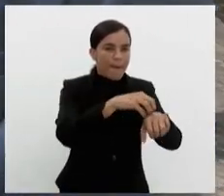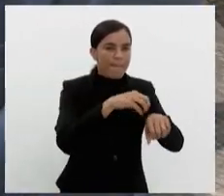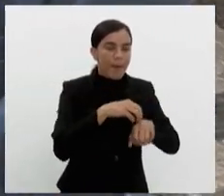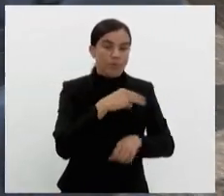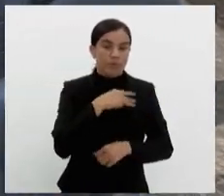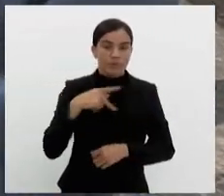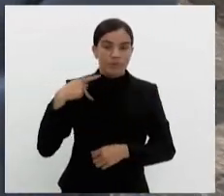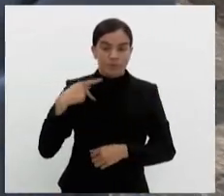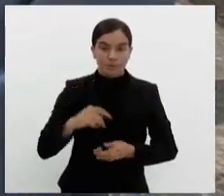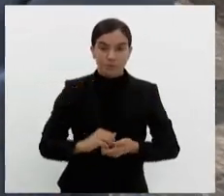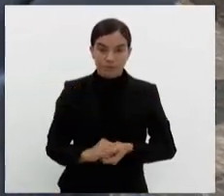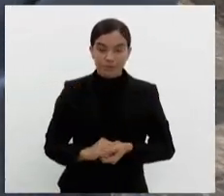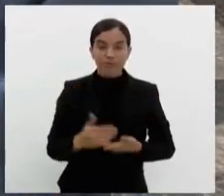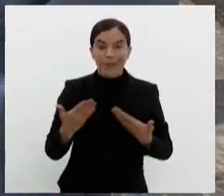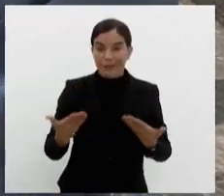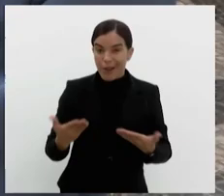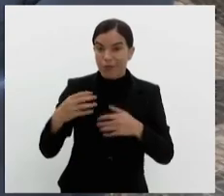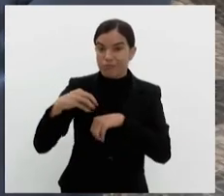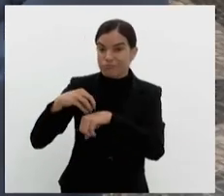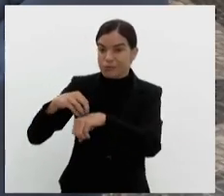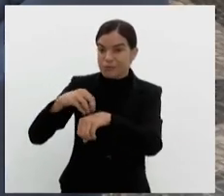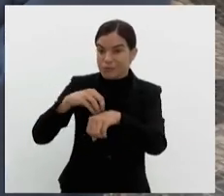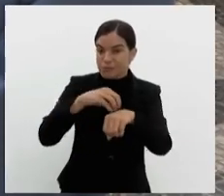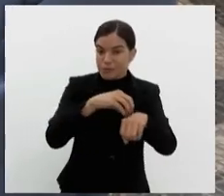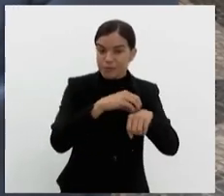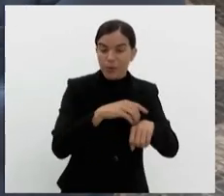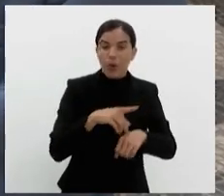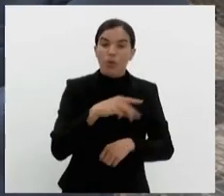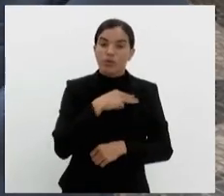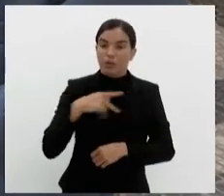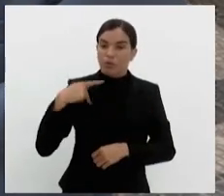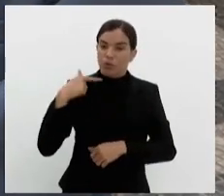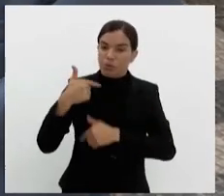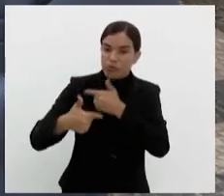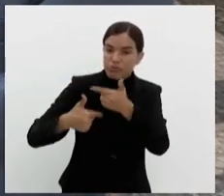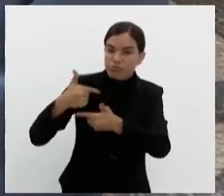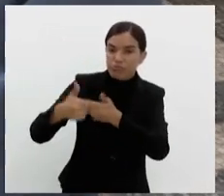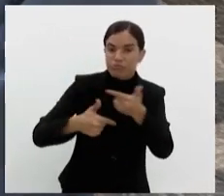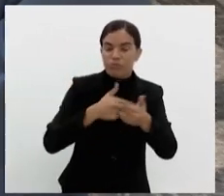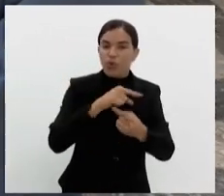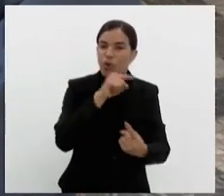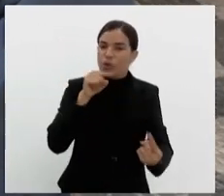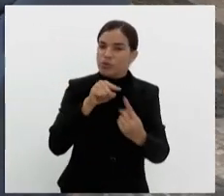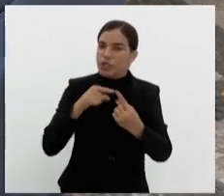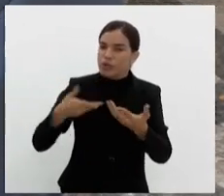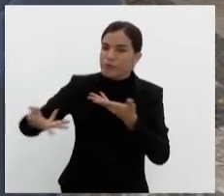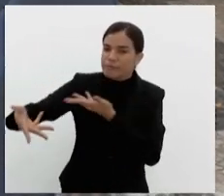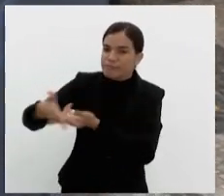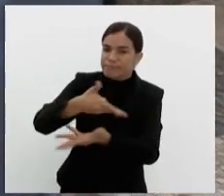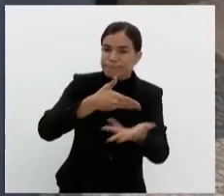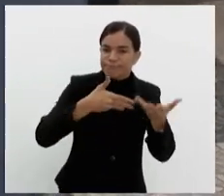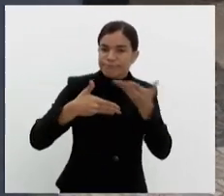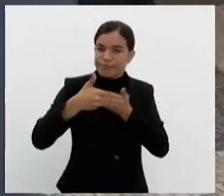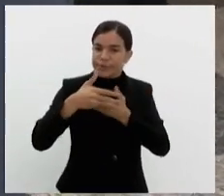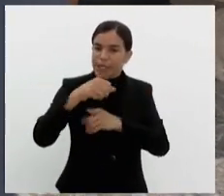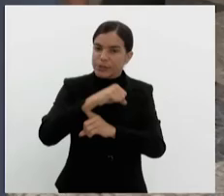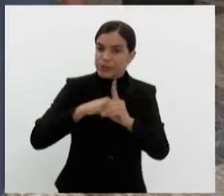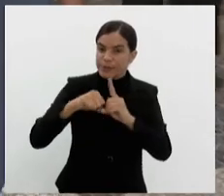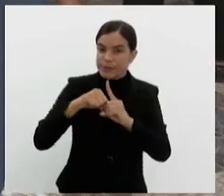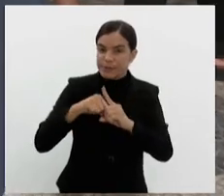do Ministério Público? A ouvidoria itinerante é um projeto que o Ministério Público desenvolve, visando aproximar a instituição da sociedade.